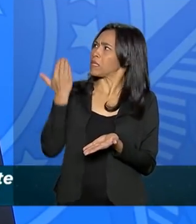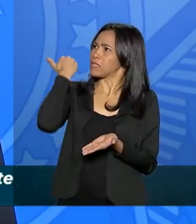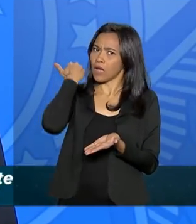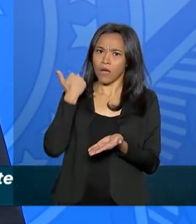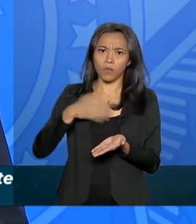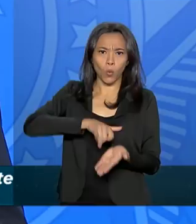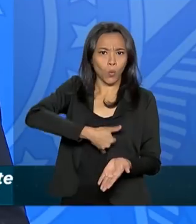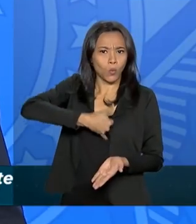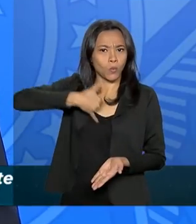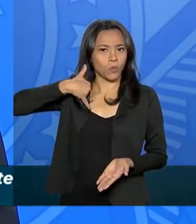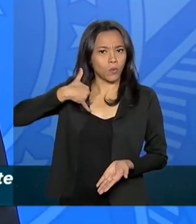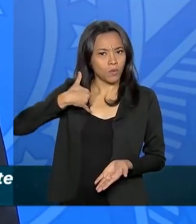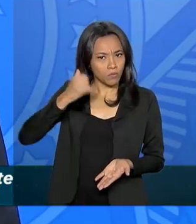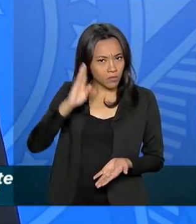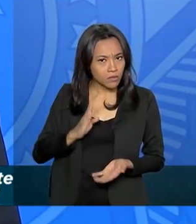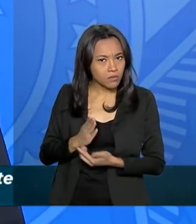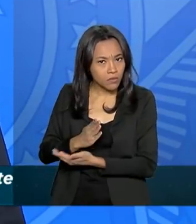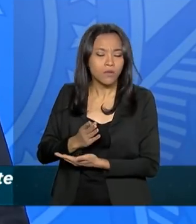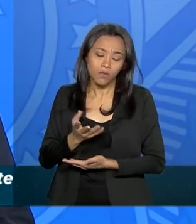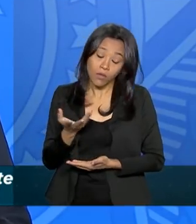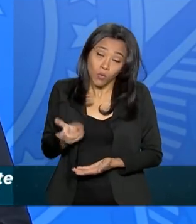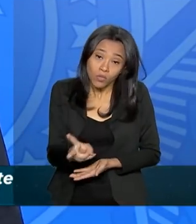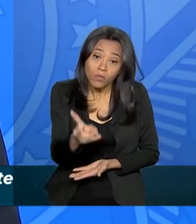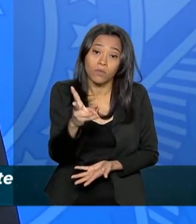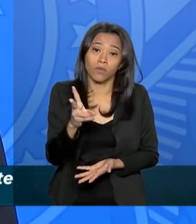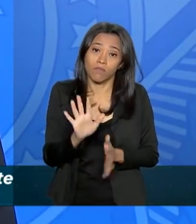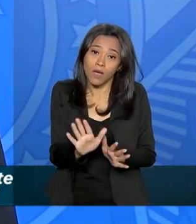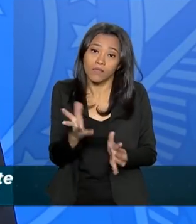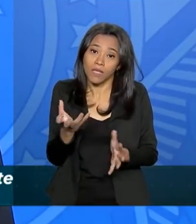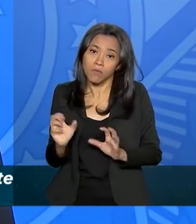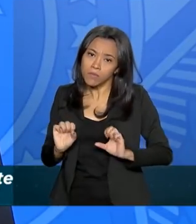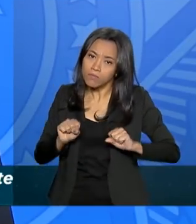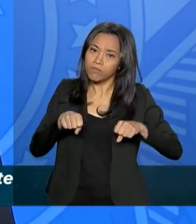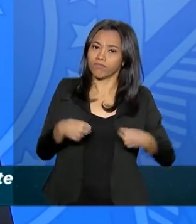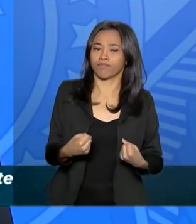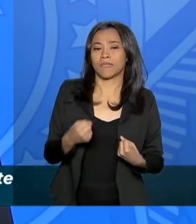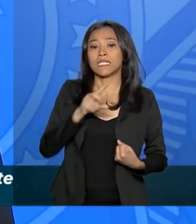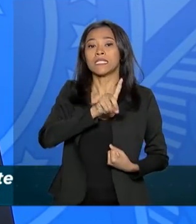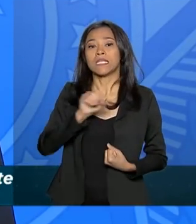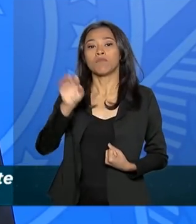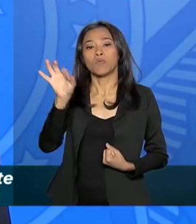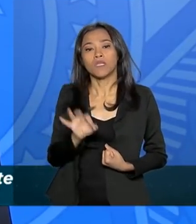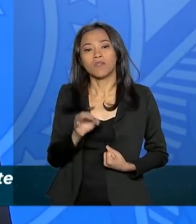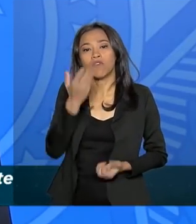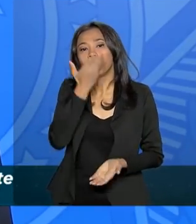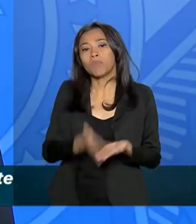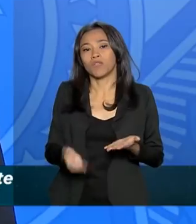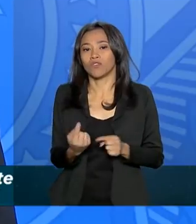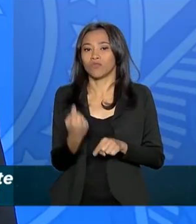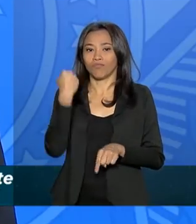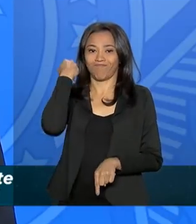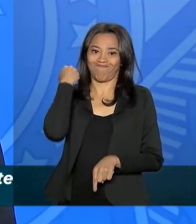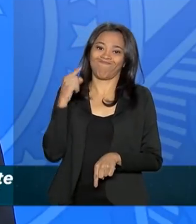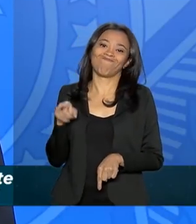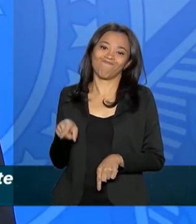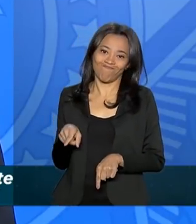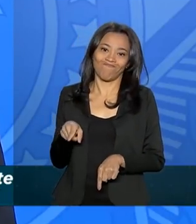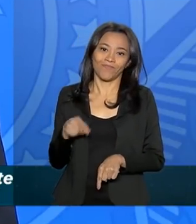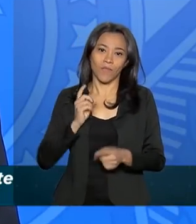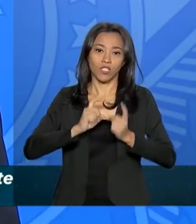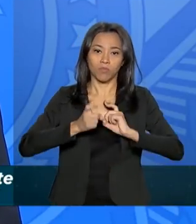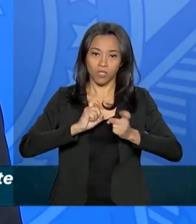orgulho a todos nós. Continua sendo. Mas nós queremos recuperar 100% do que foi perdido durante a